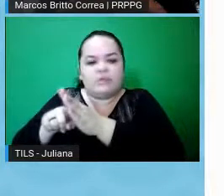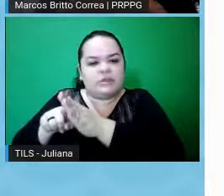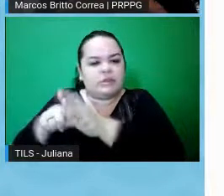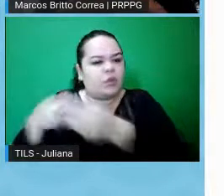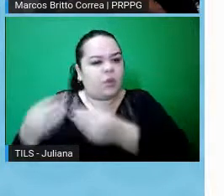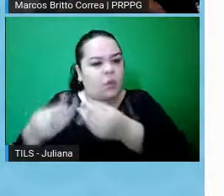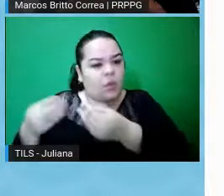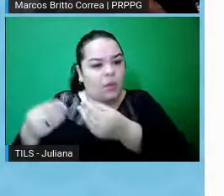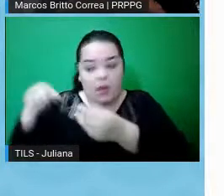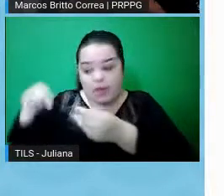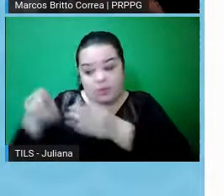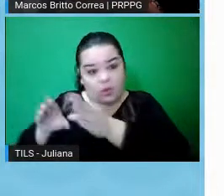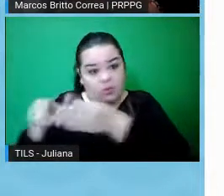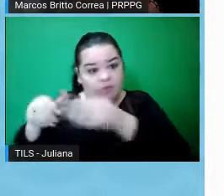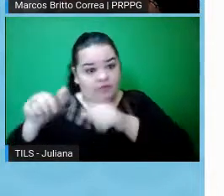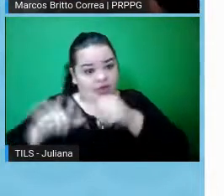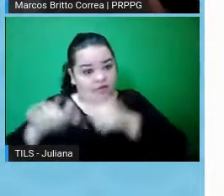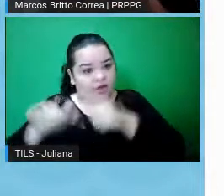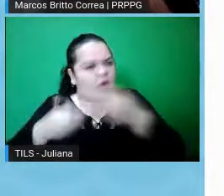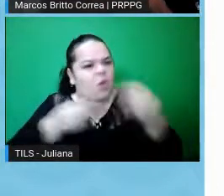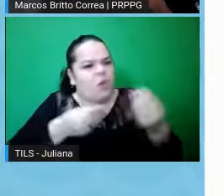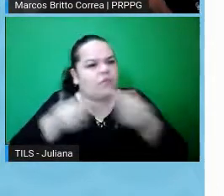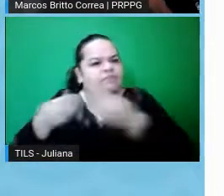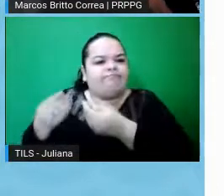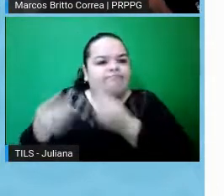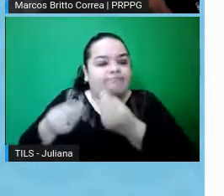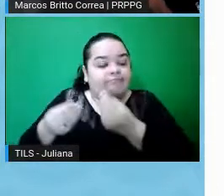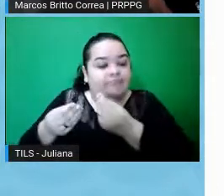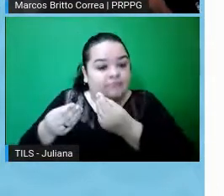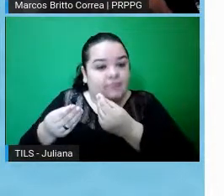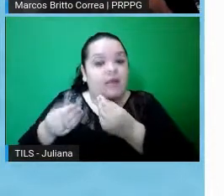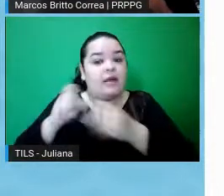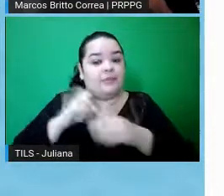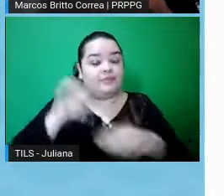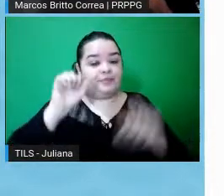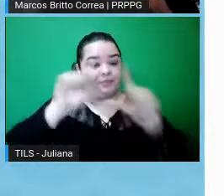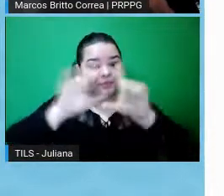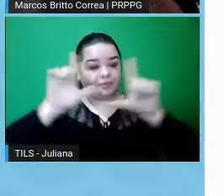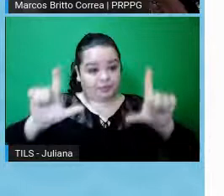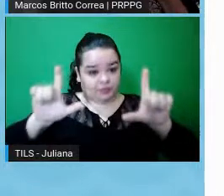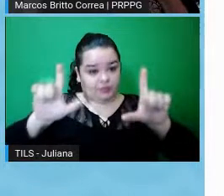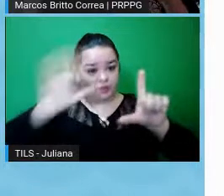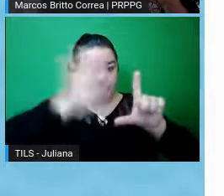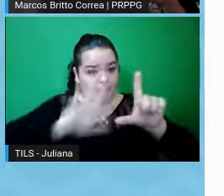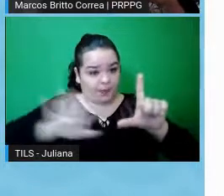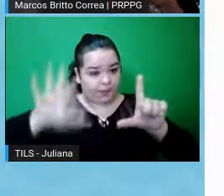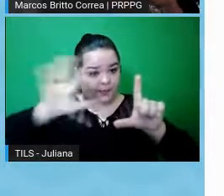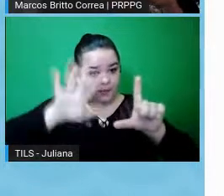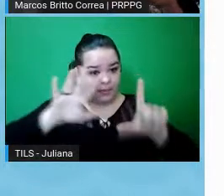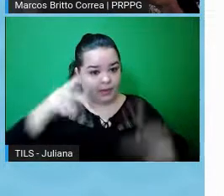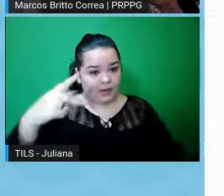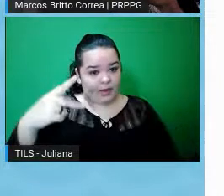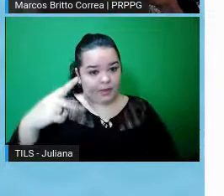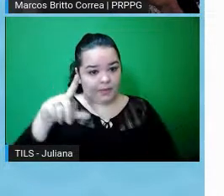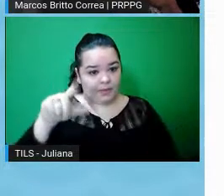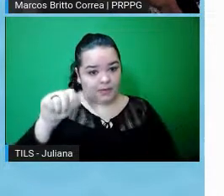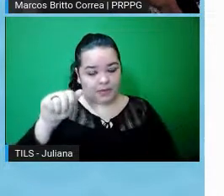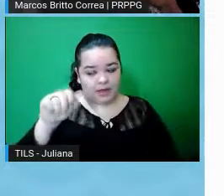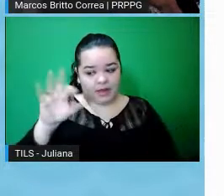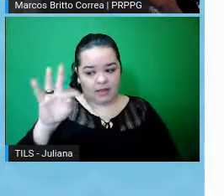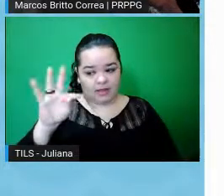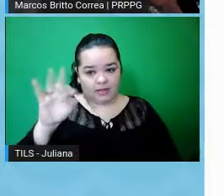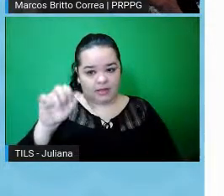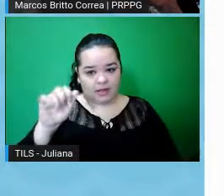hoje, como a gente já comentou, está tudo centralizado na Plataforma Brasil, tá, o link está ali no slide, né, e aqui na